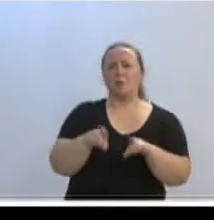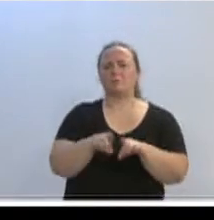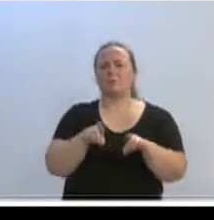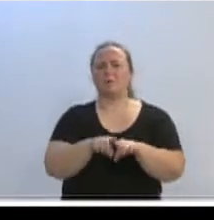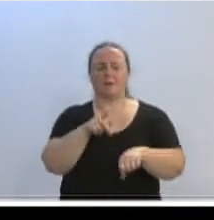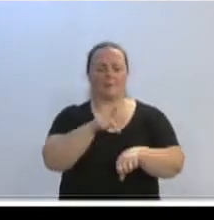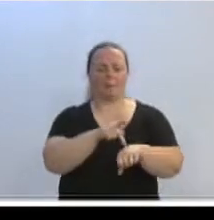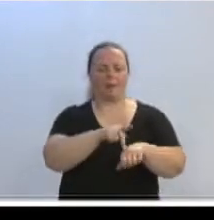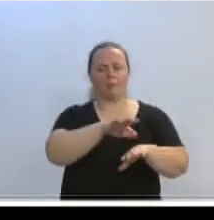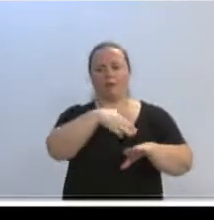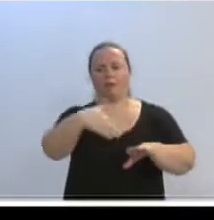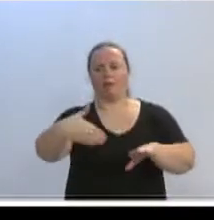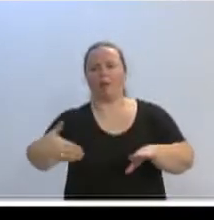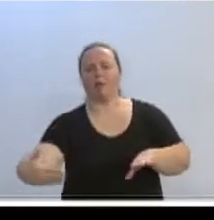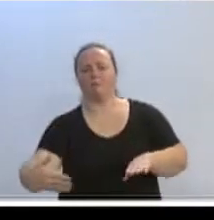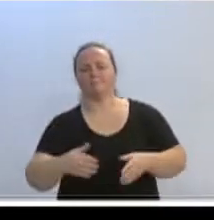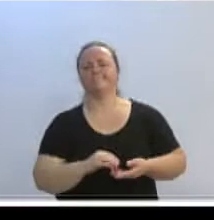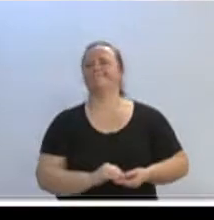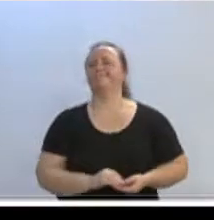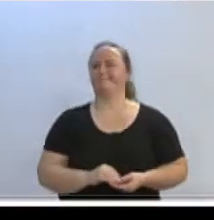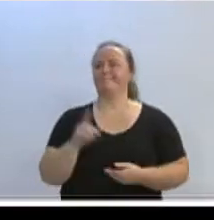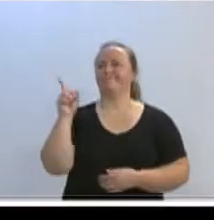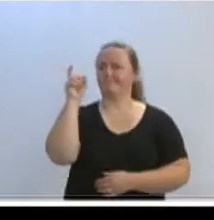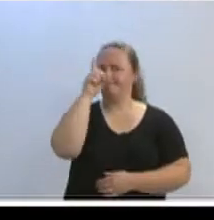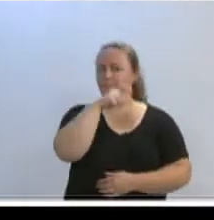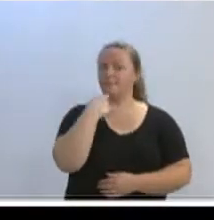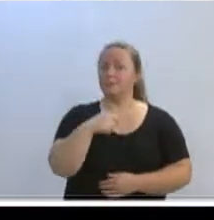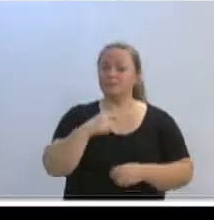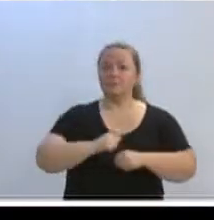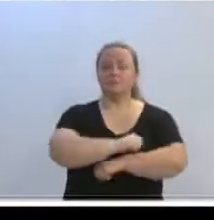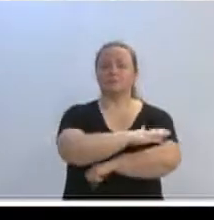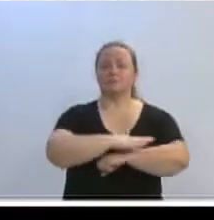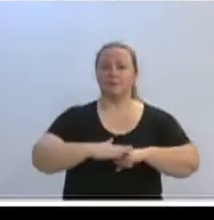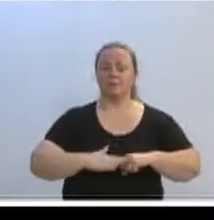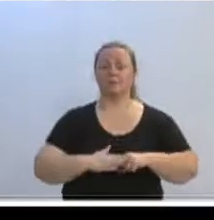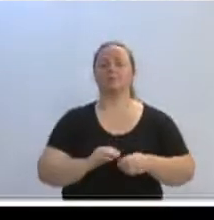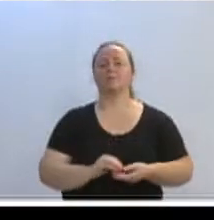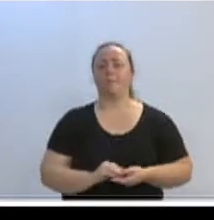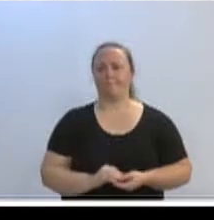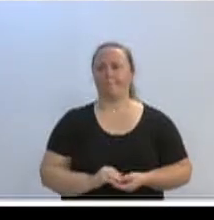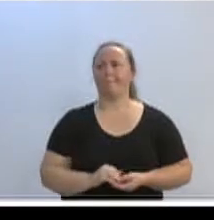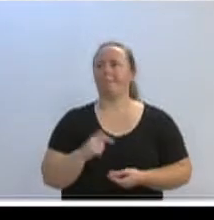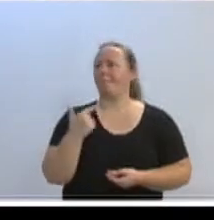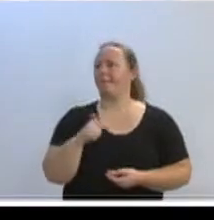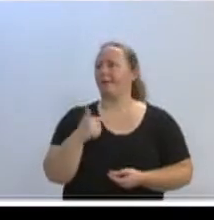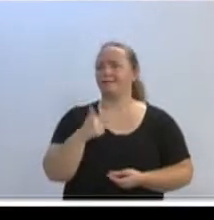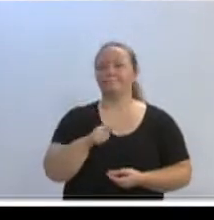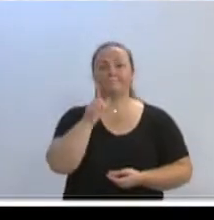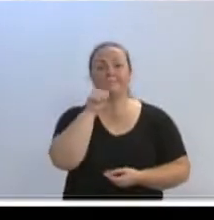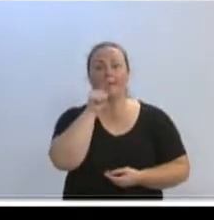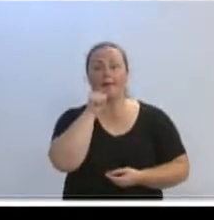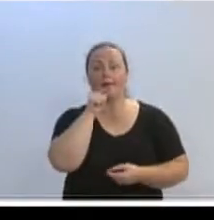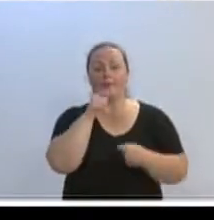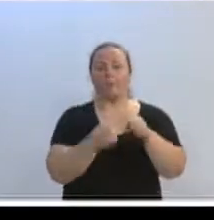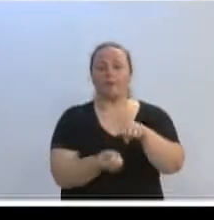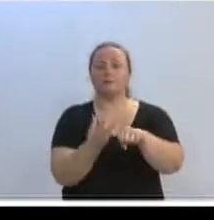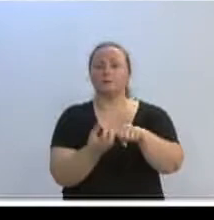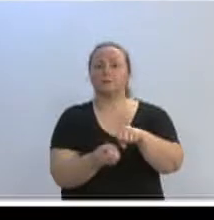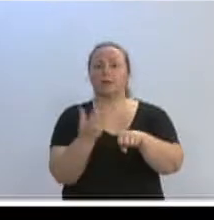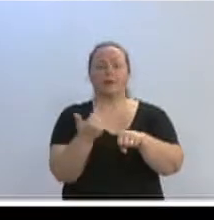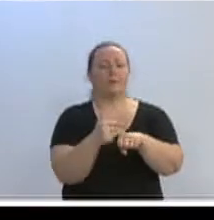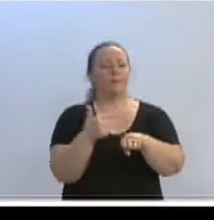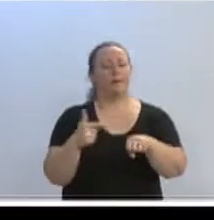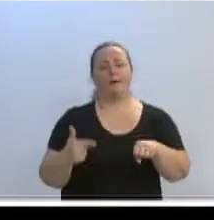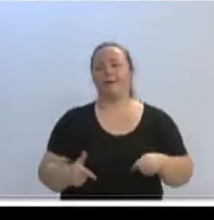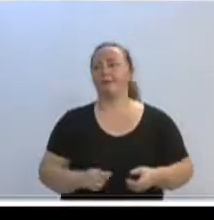soltos. Dificulta tudo para nós. Nós precisamos de calçamento aqui, um asfalto. A gente não tem água também aqui em Canadá, do Samai. A gente busca